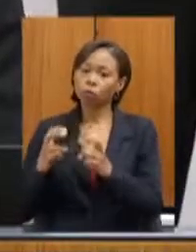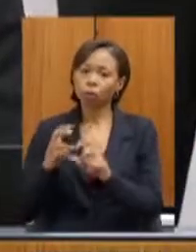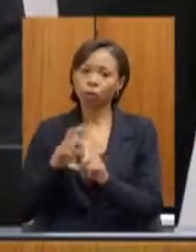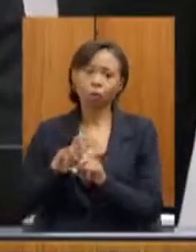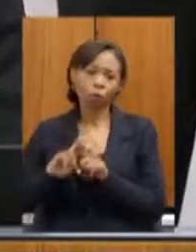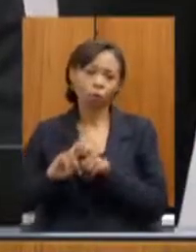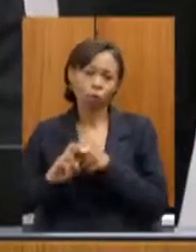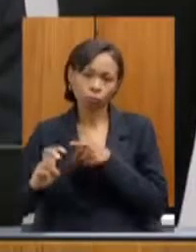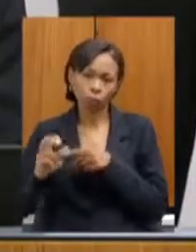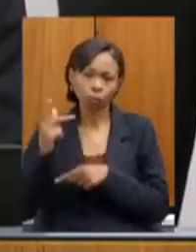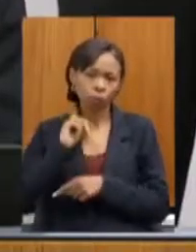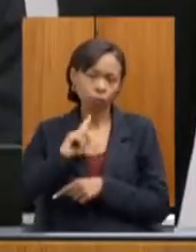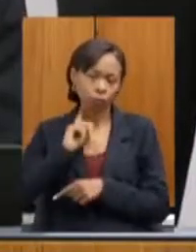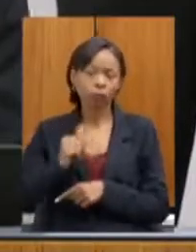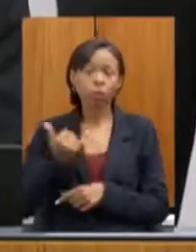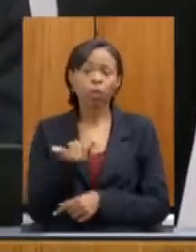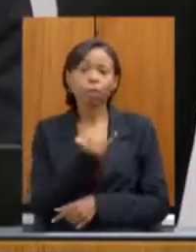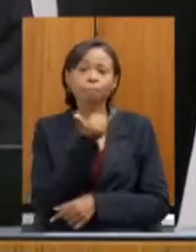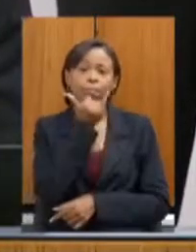presentes na reunião,